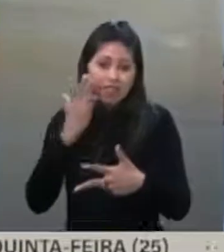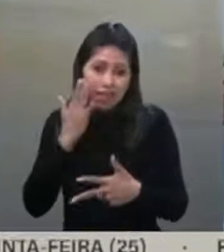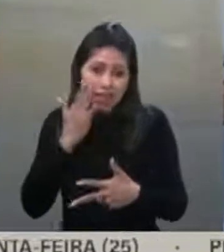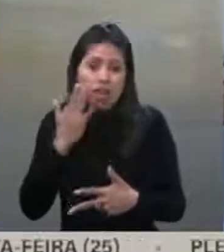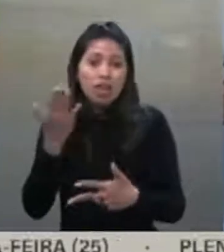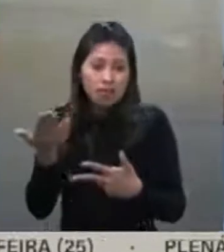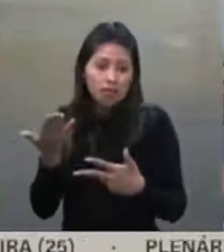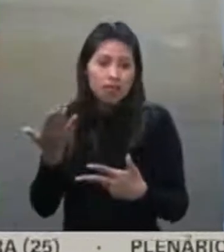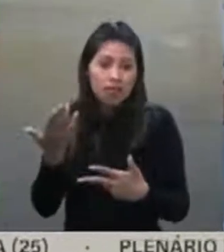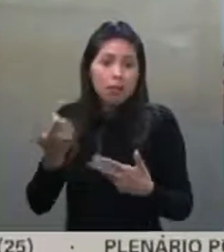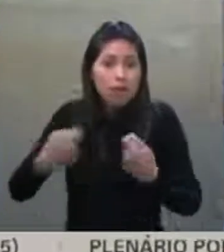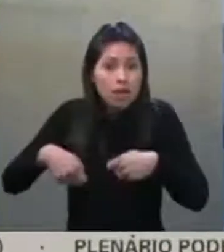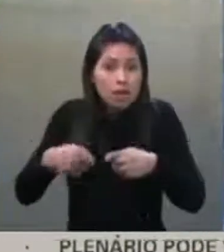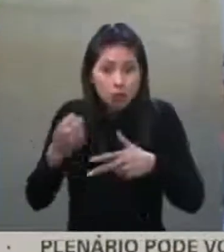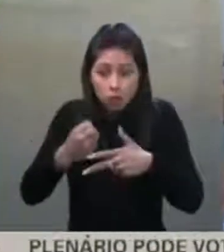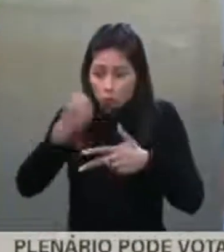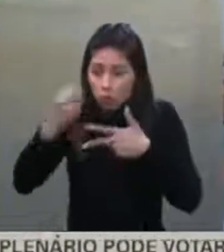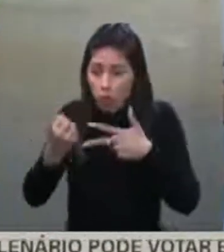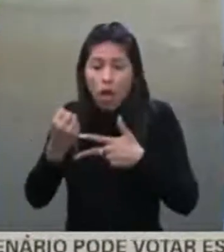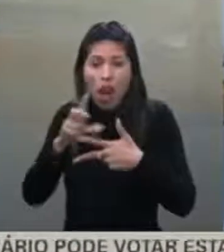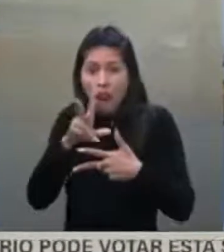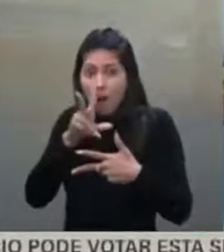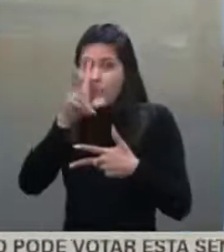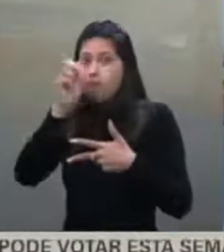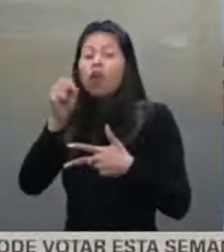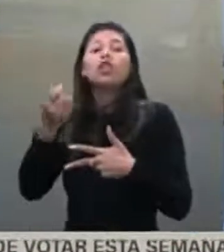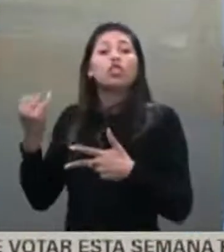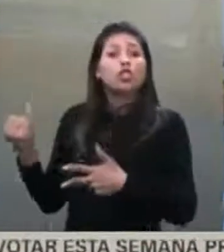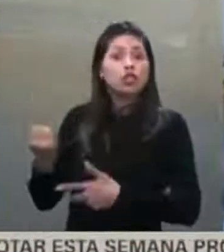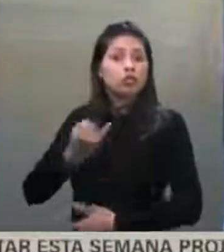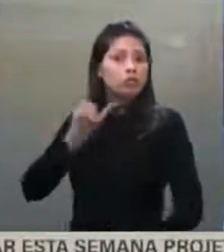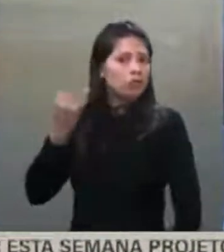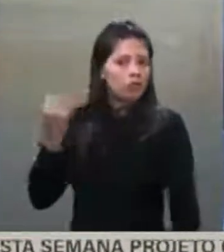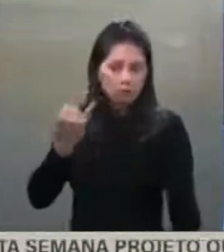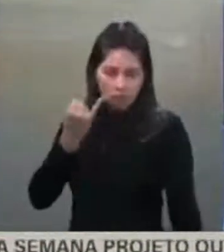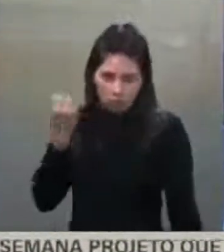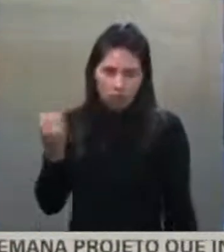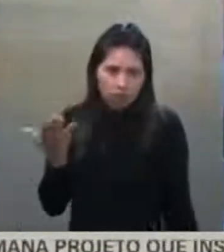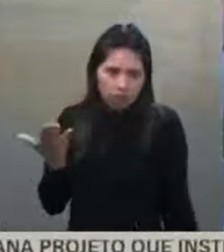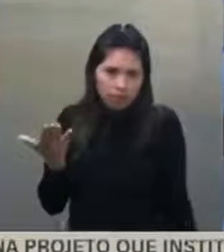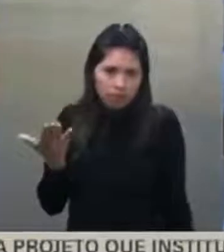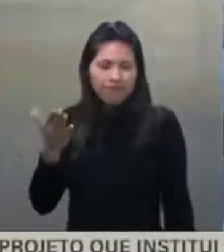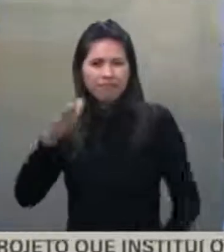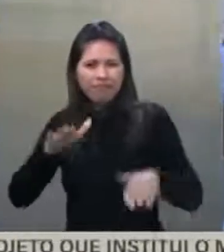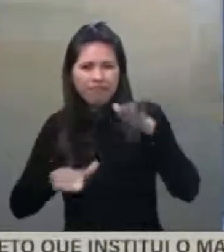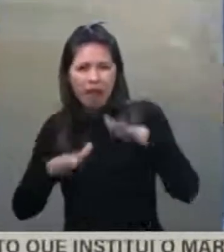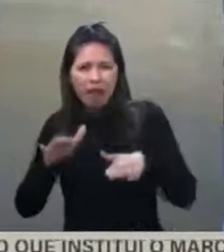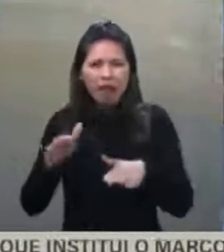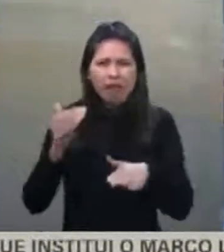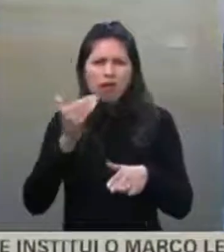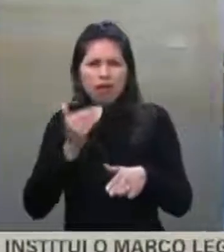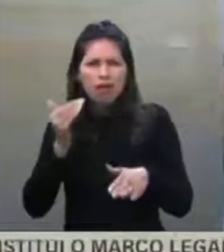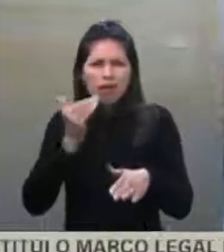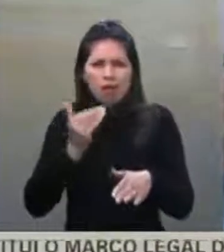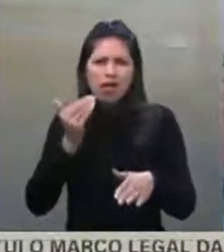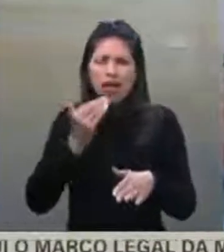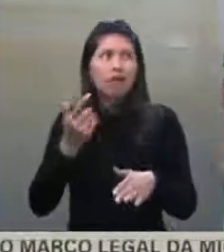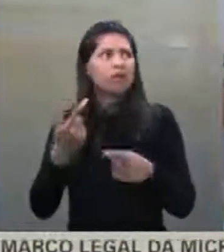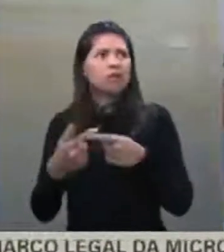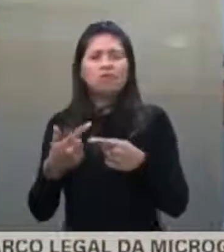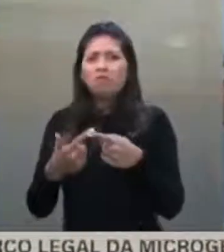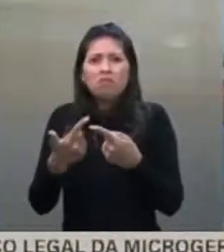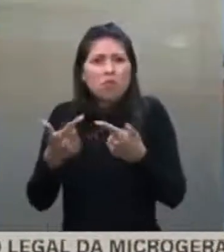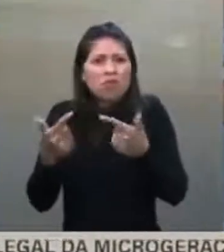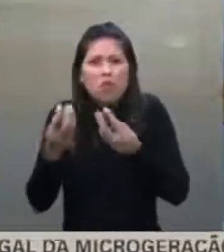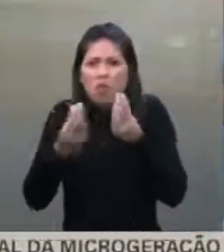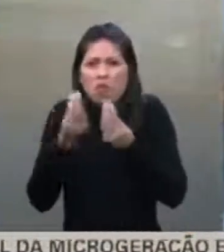Federal, um tribunal superior de suma importância, está desfalcado por não cumprirmos o nosso